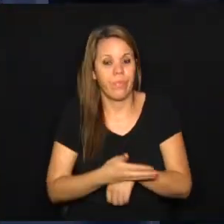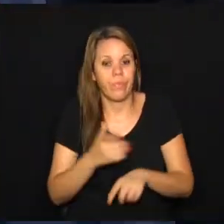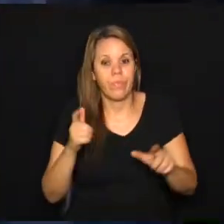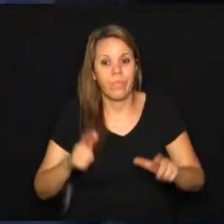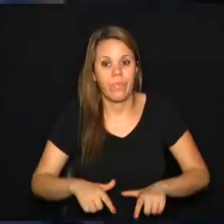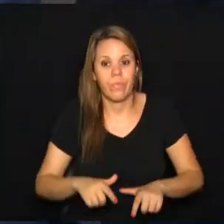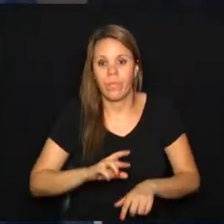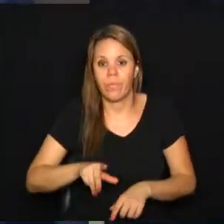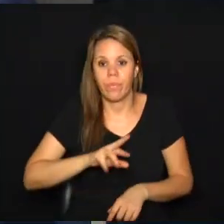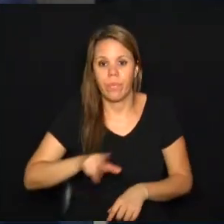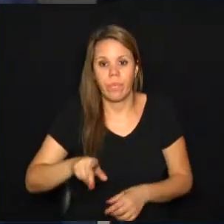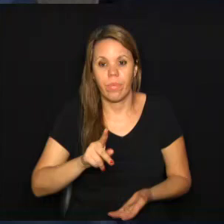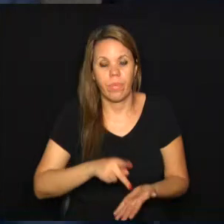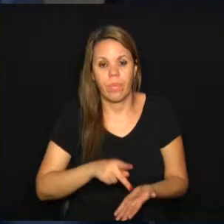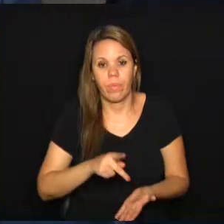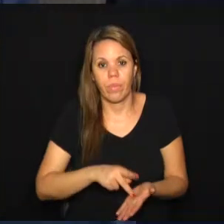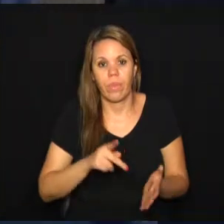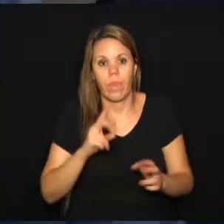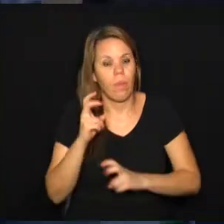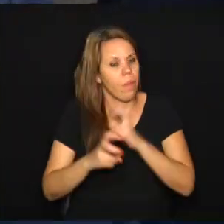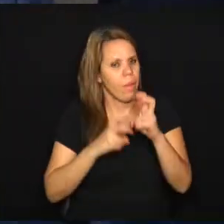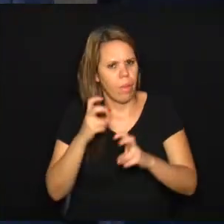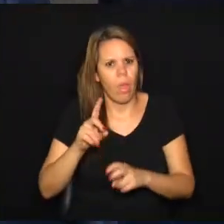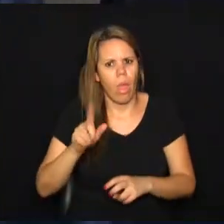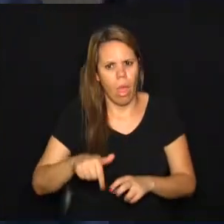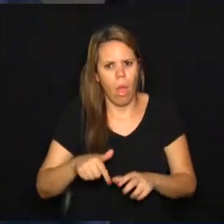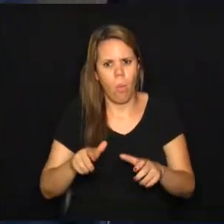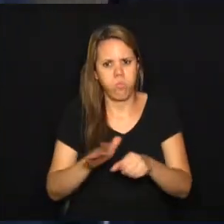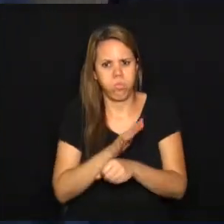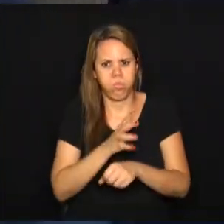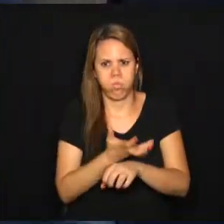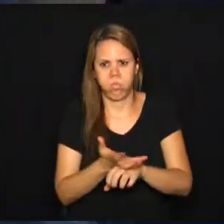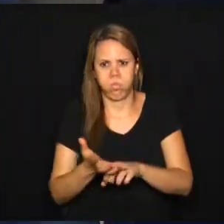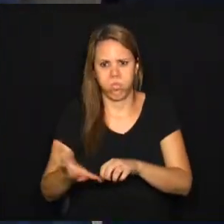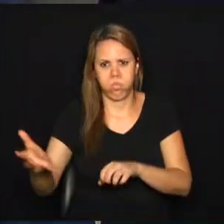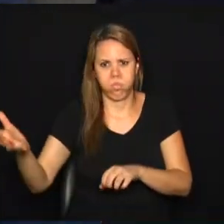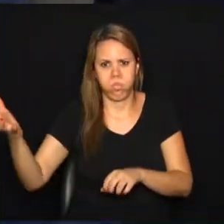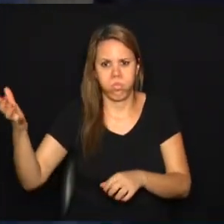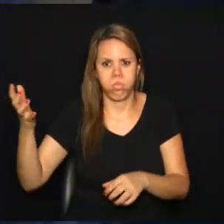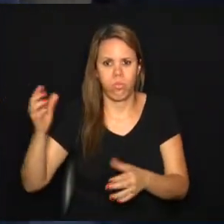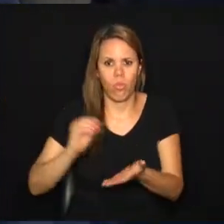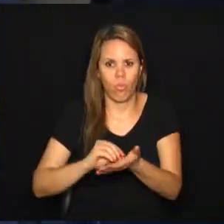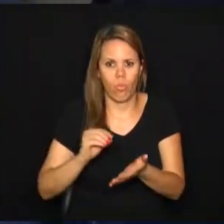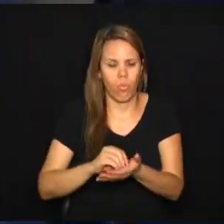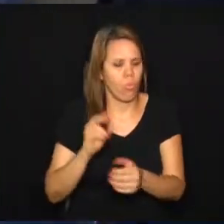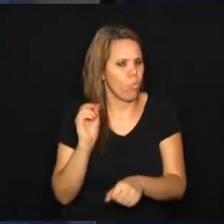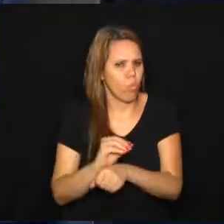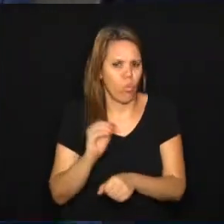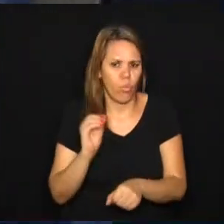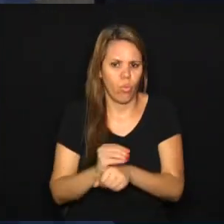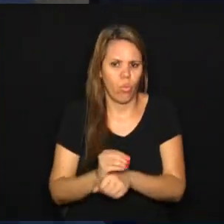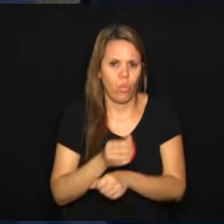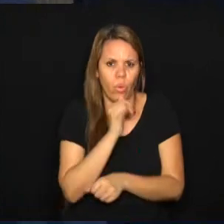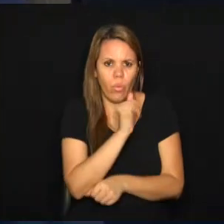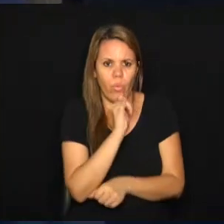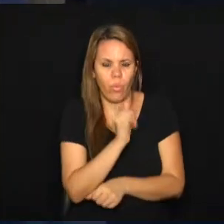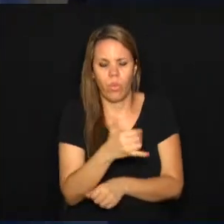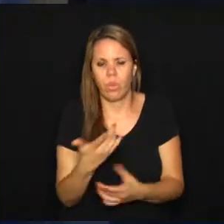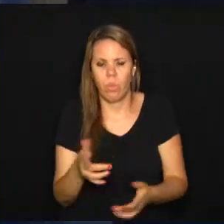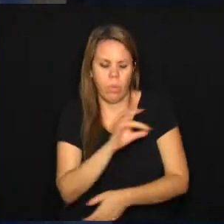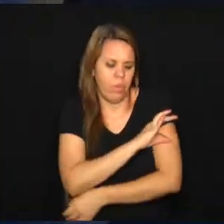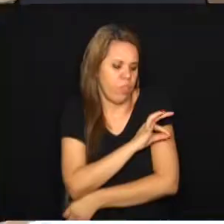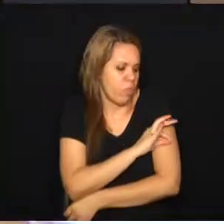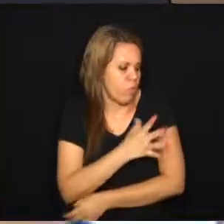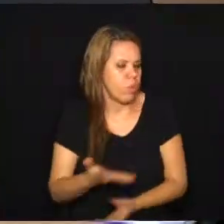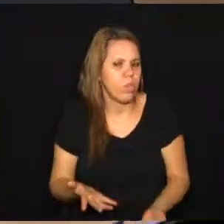que, na verdade, não é um parque, na verdade, é um matagal só, em razão de um descuido, de uma falta de cuidado, de zelo, da Prefeitura Municipal